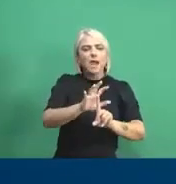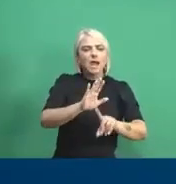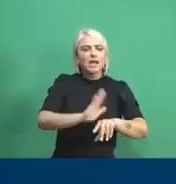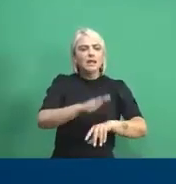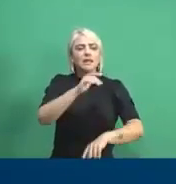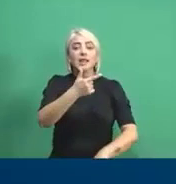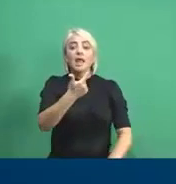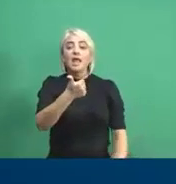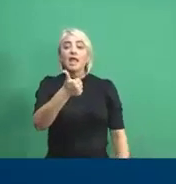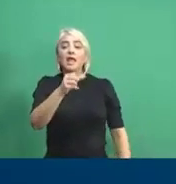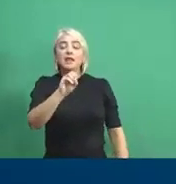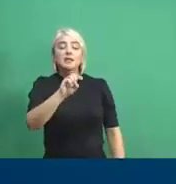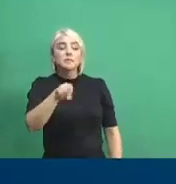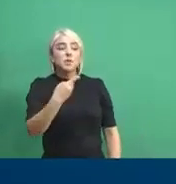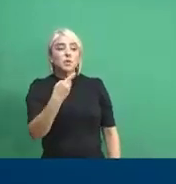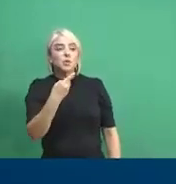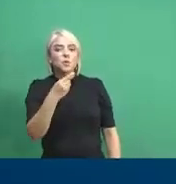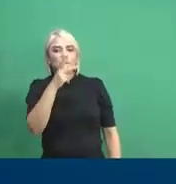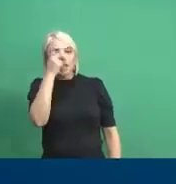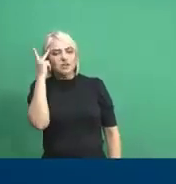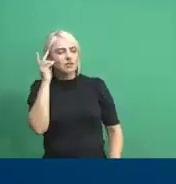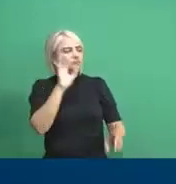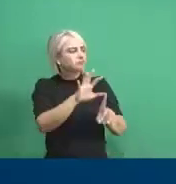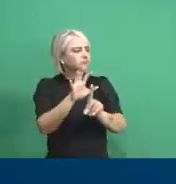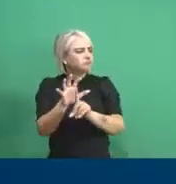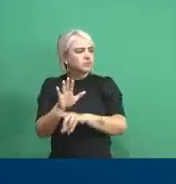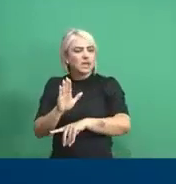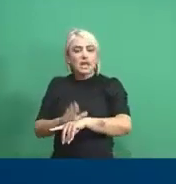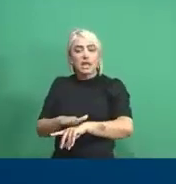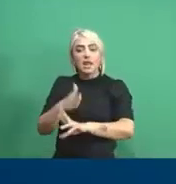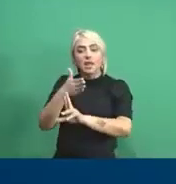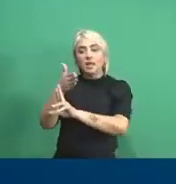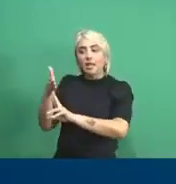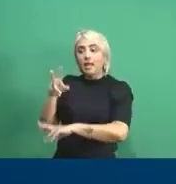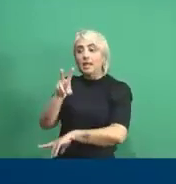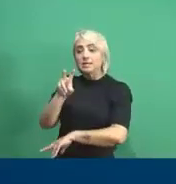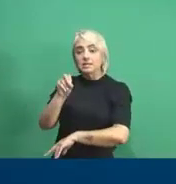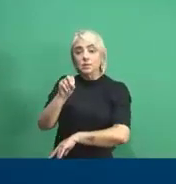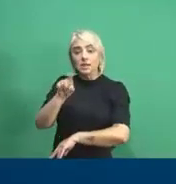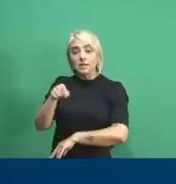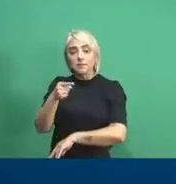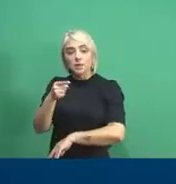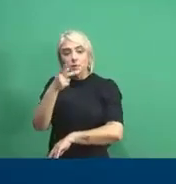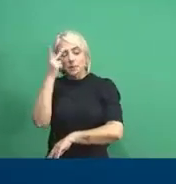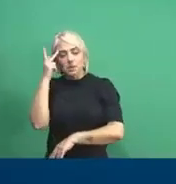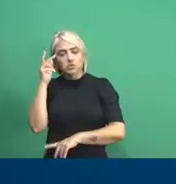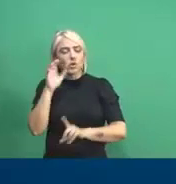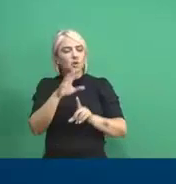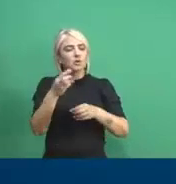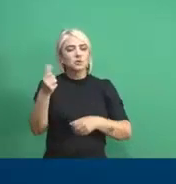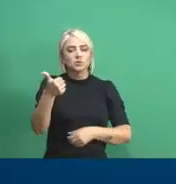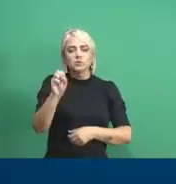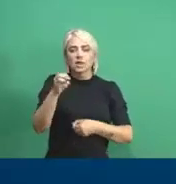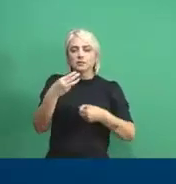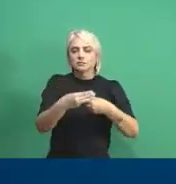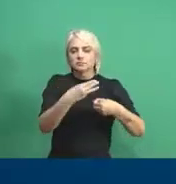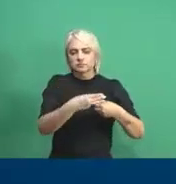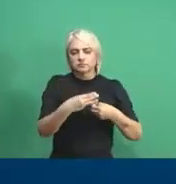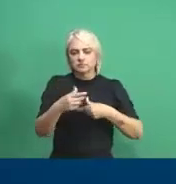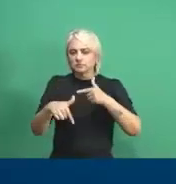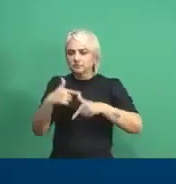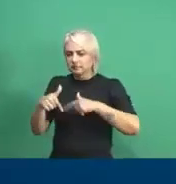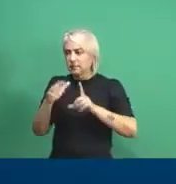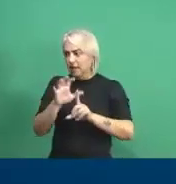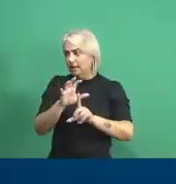de mais de 10 mil pessoas, diretamente, indiretamente, mais de 50 mil pessoas nos 10 municípios foram atingidos por esse trabalho,